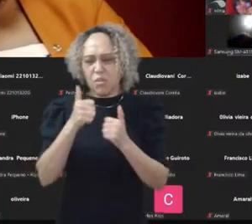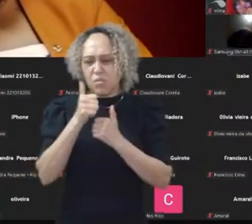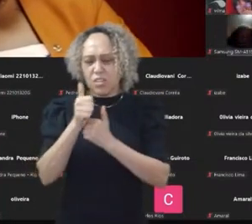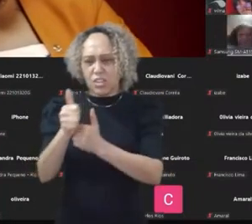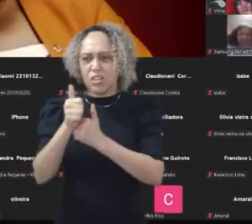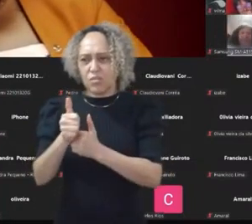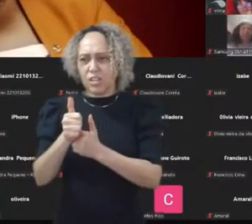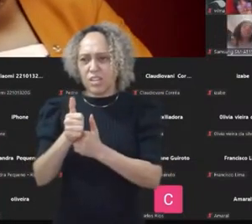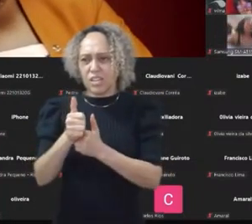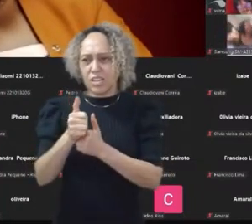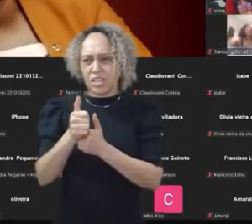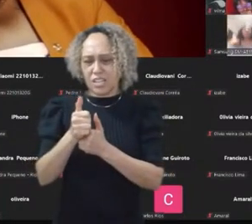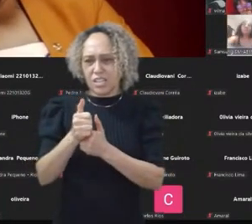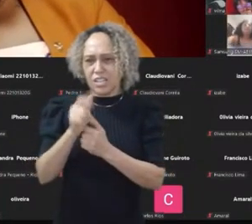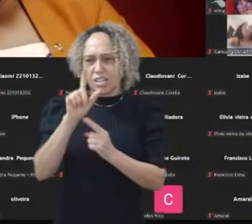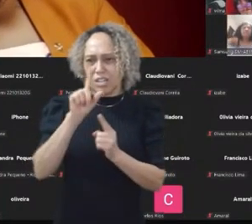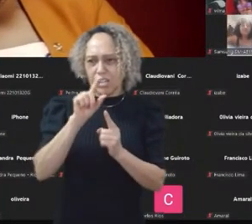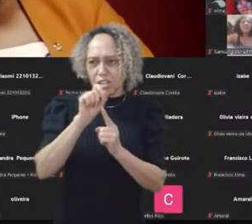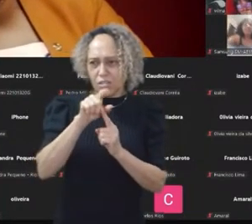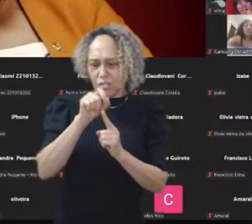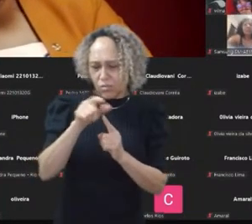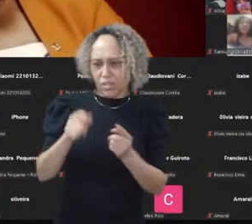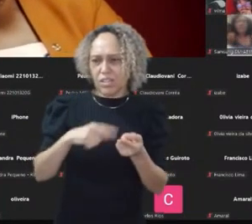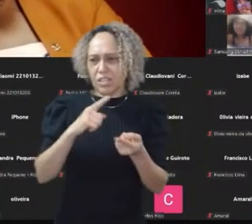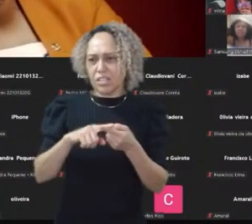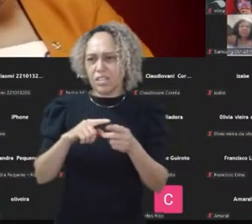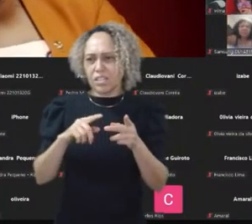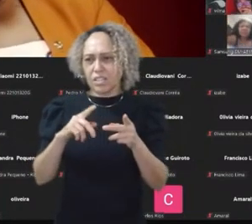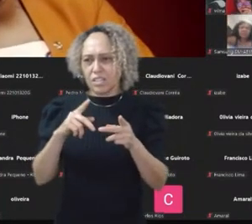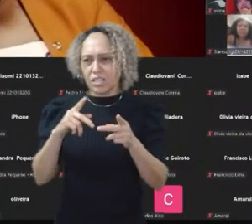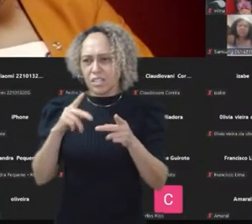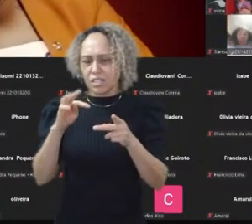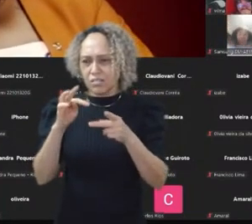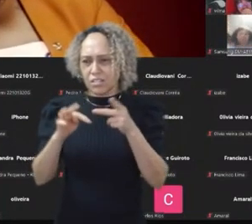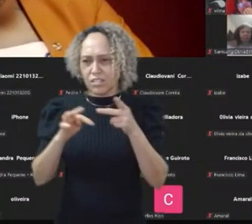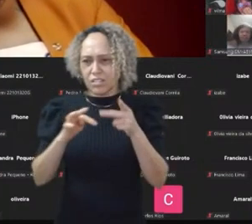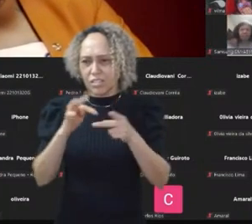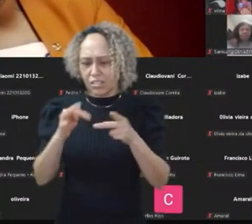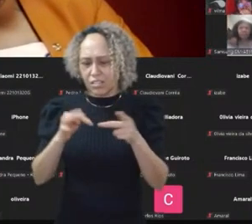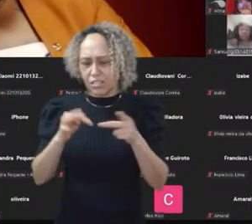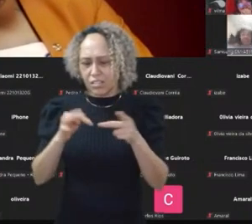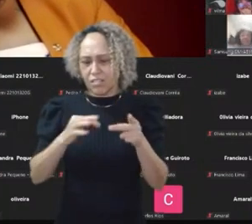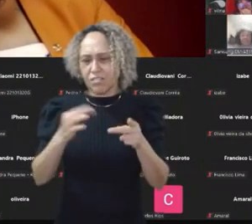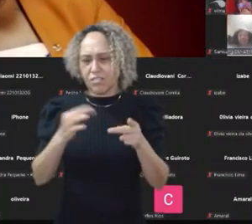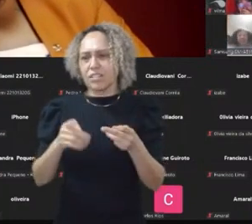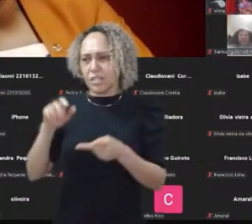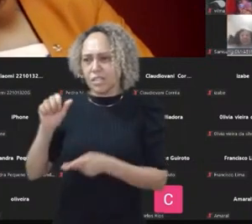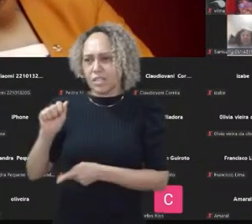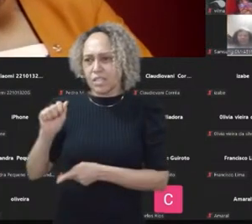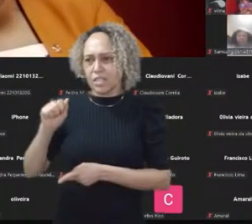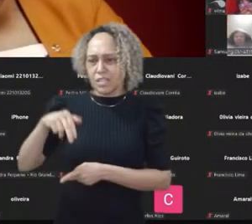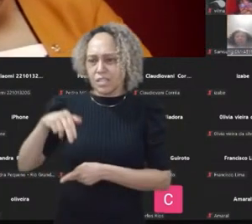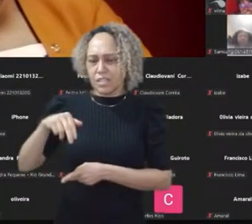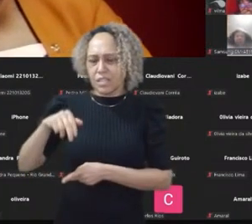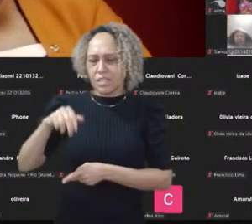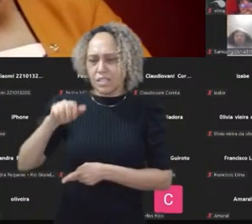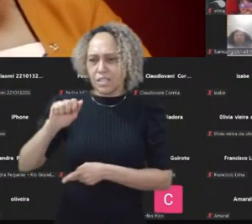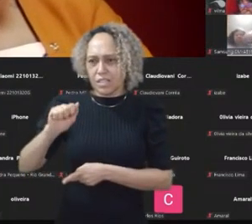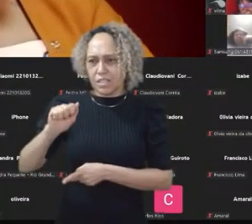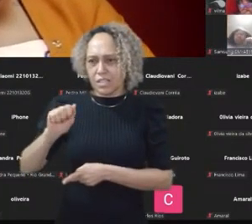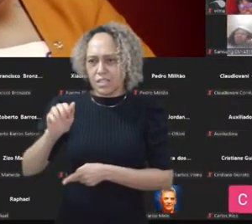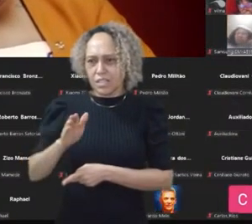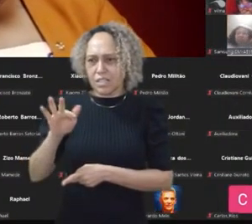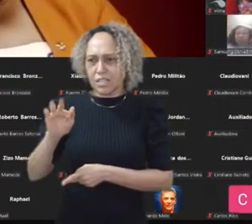O Paulo, que falou antes de mim, trouxe reflexões muito ricas. A Ana Flávia Marques, doutora em ciência da comunicação, que eu já